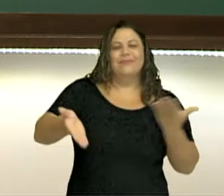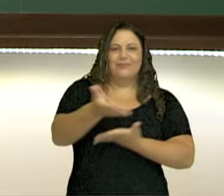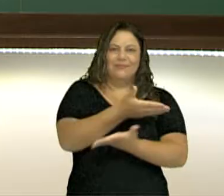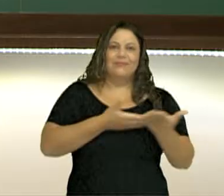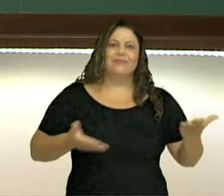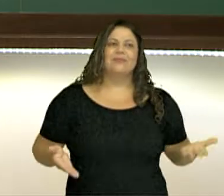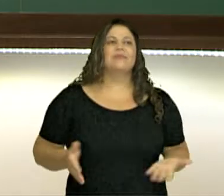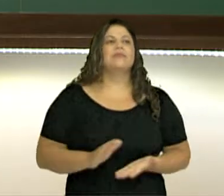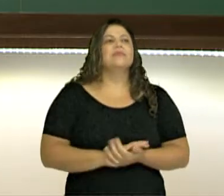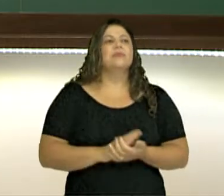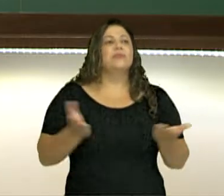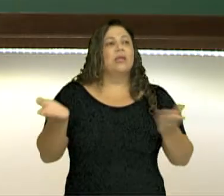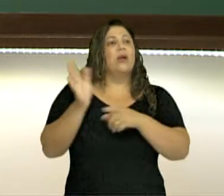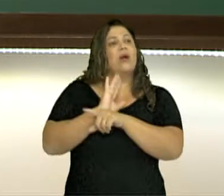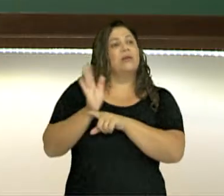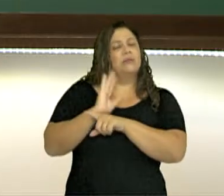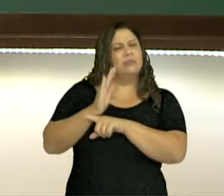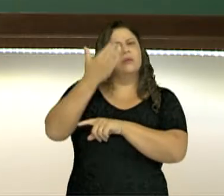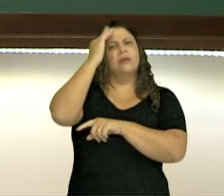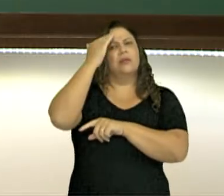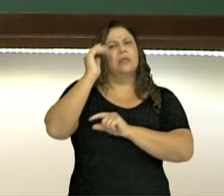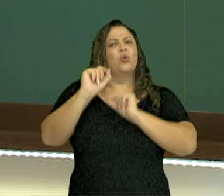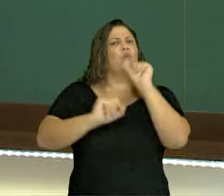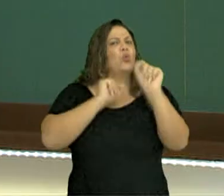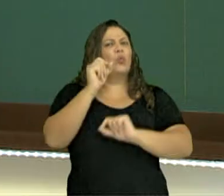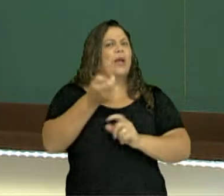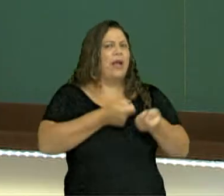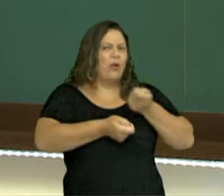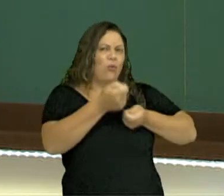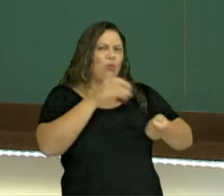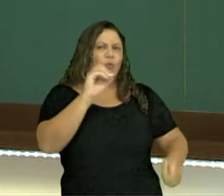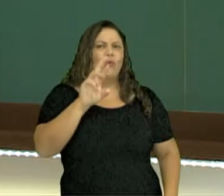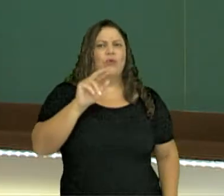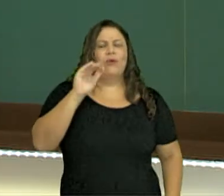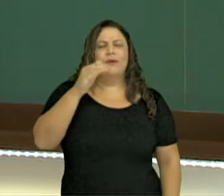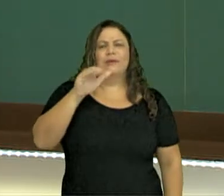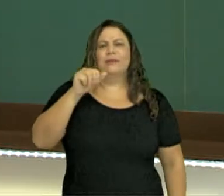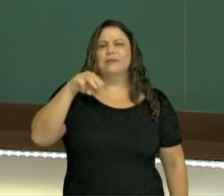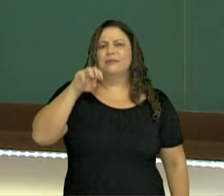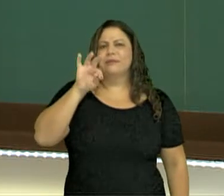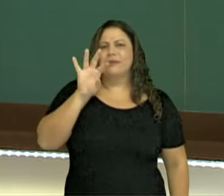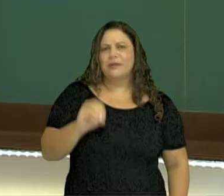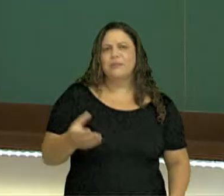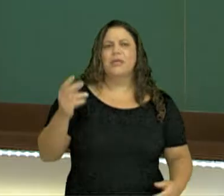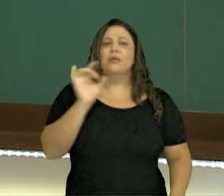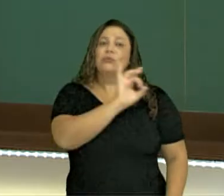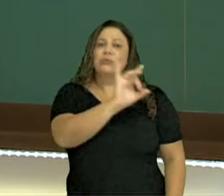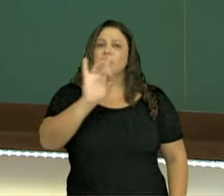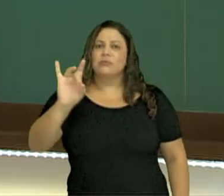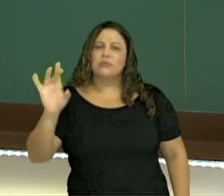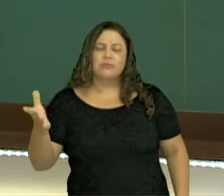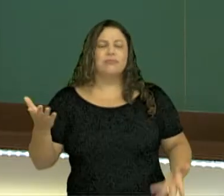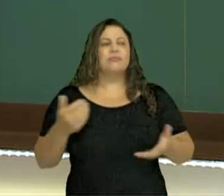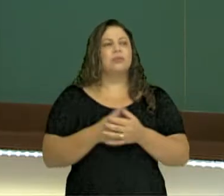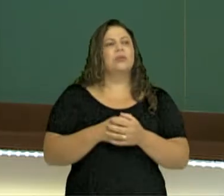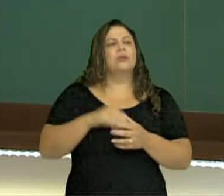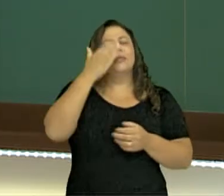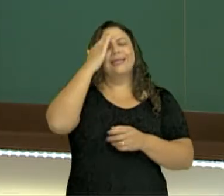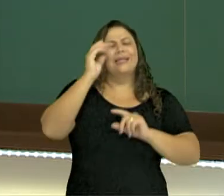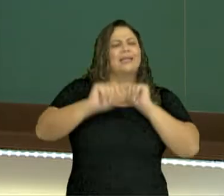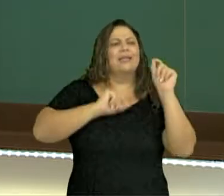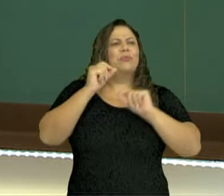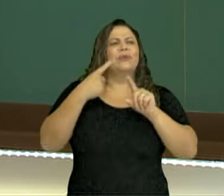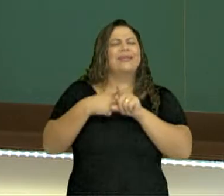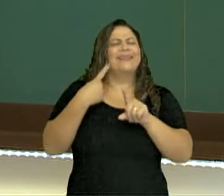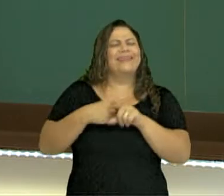pessoal. Então, neste vídeo a gente vai compreender o que é um orçamento individual, compreender por que é